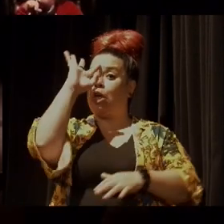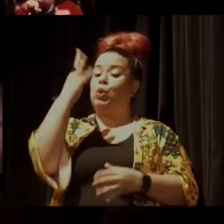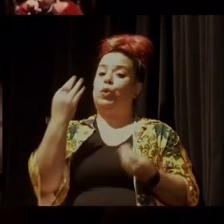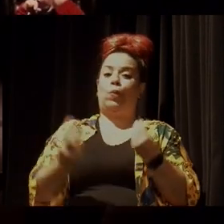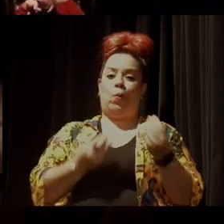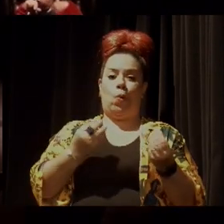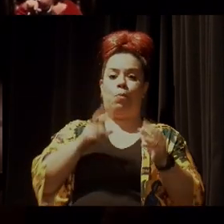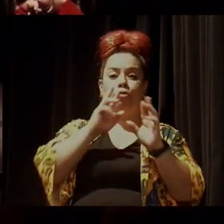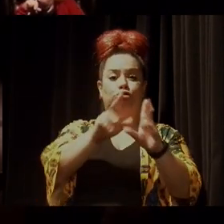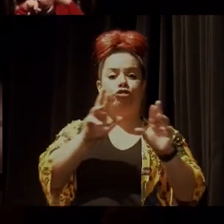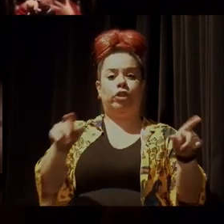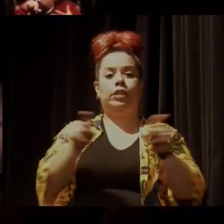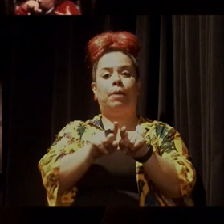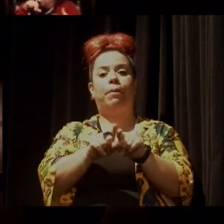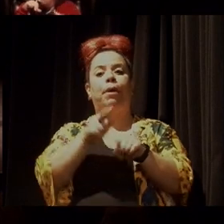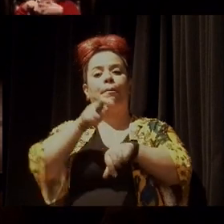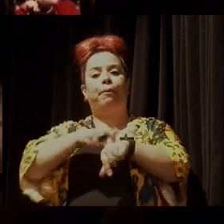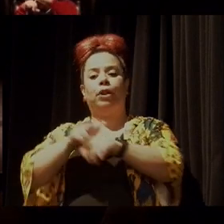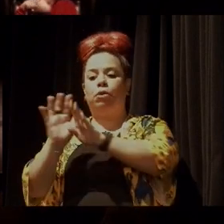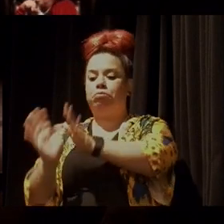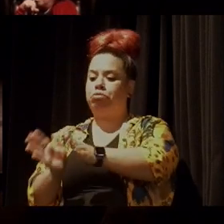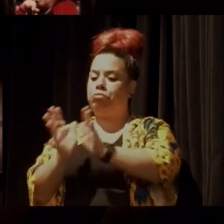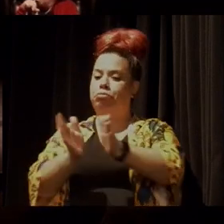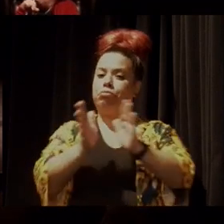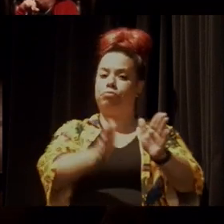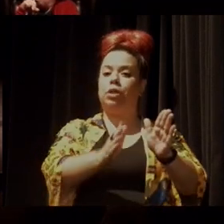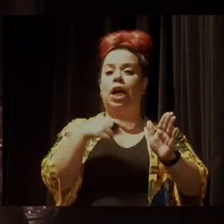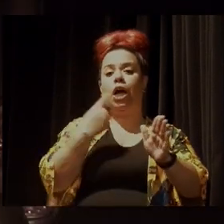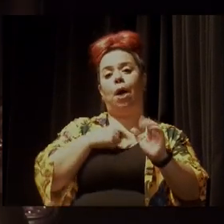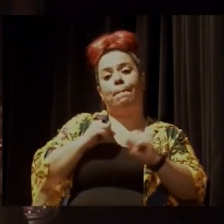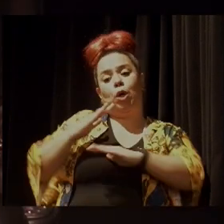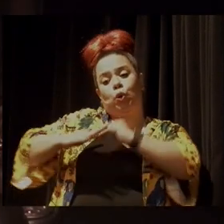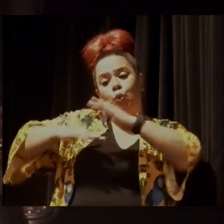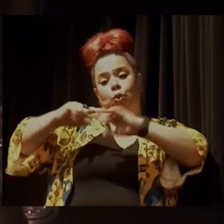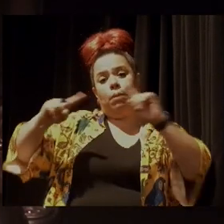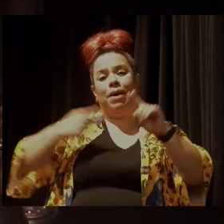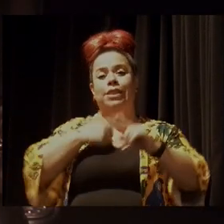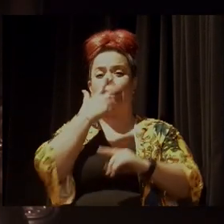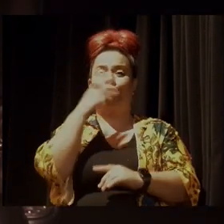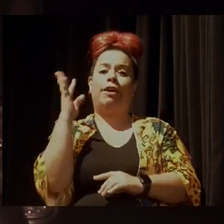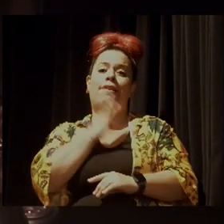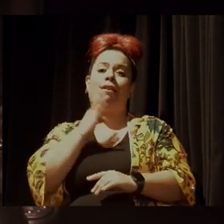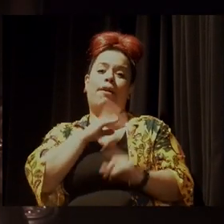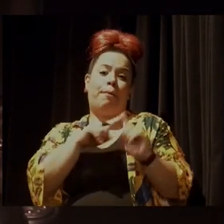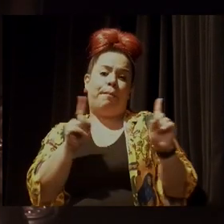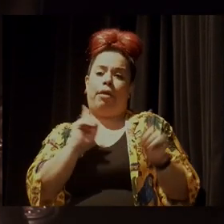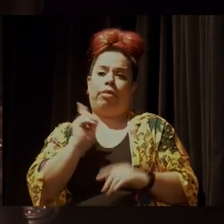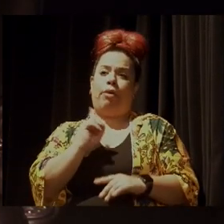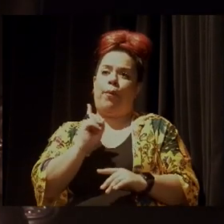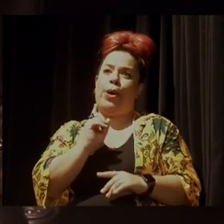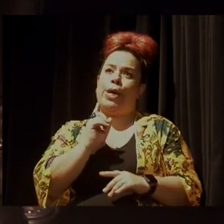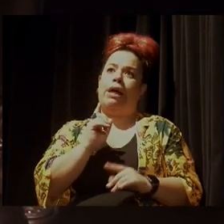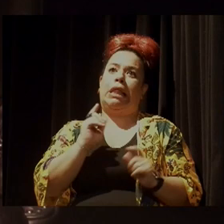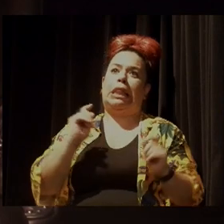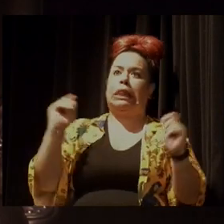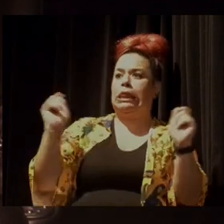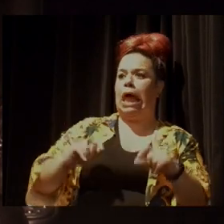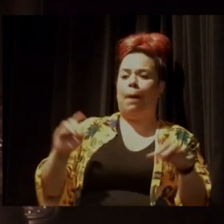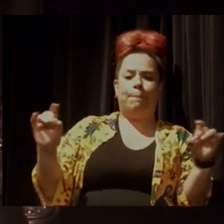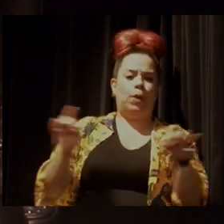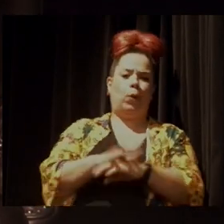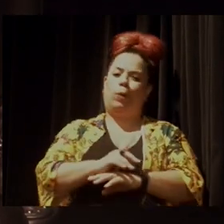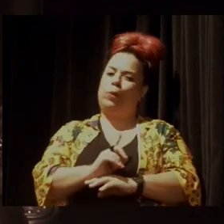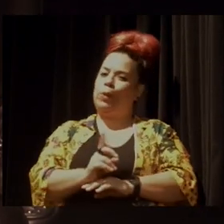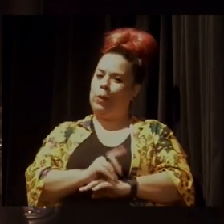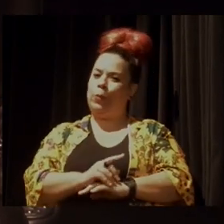e soluções que a gente pode construir e achar que elas são muito bacanas, elas não vão ser necessariamente suficientes. Então,